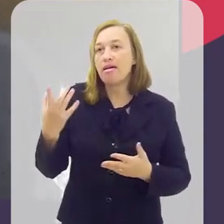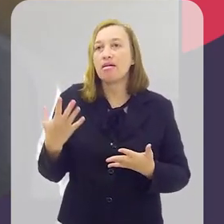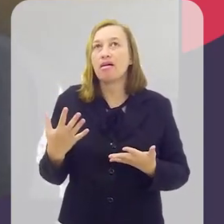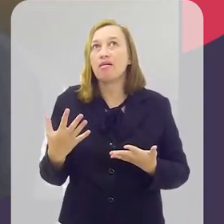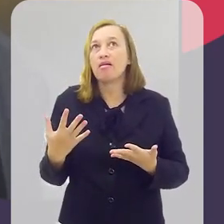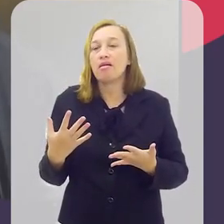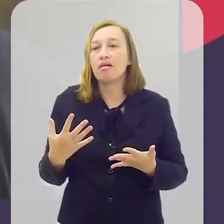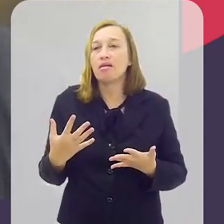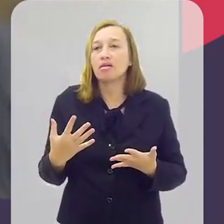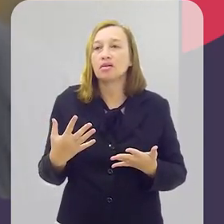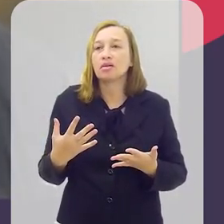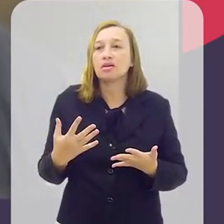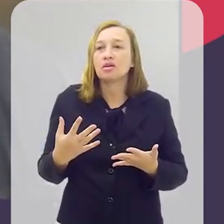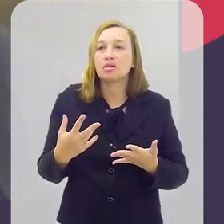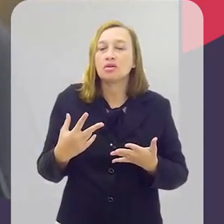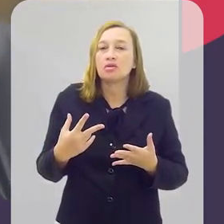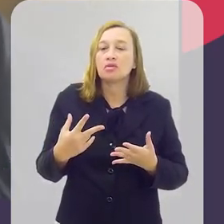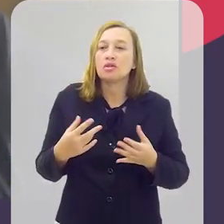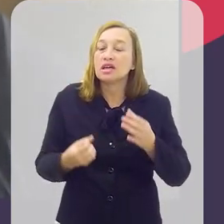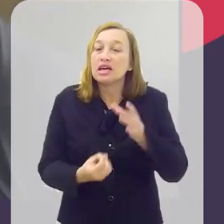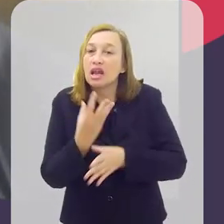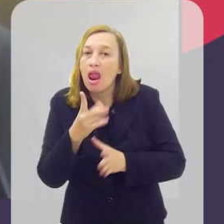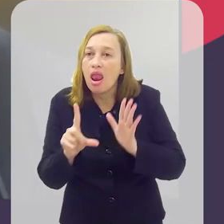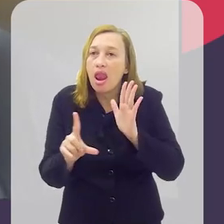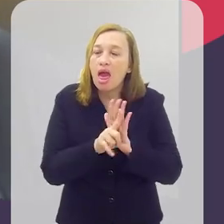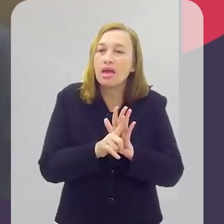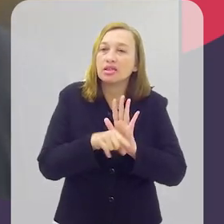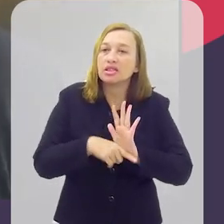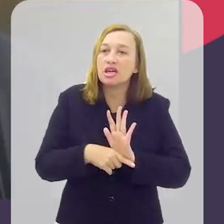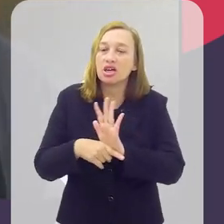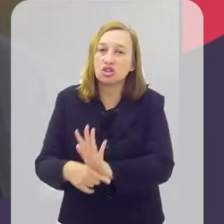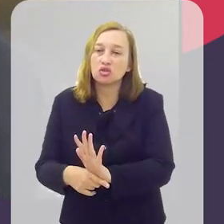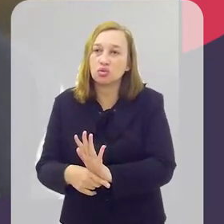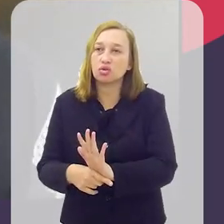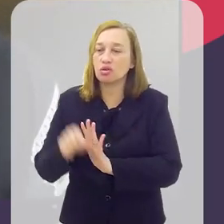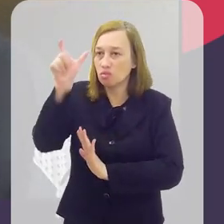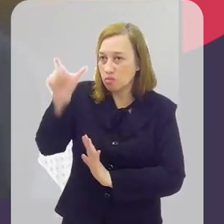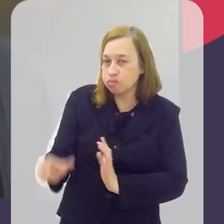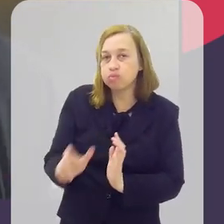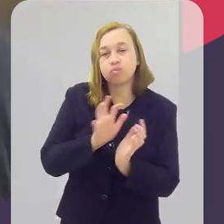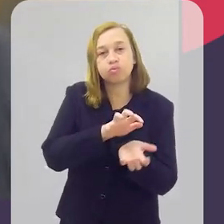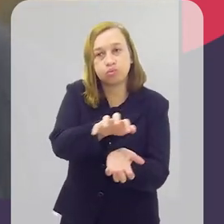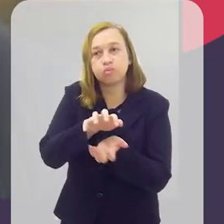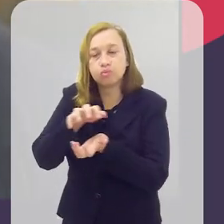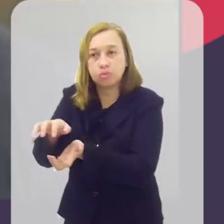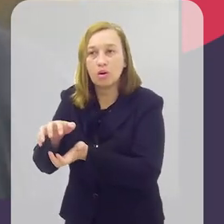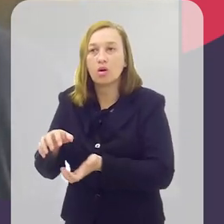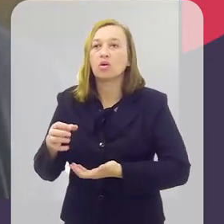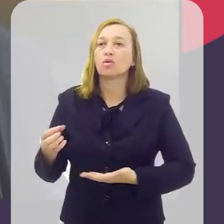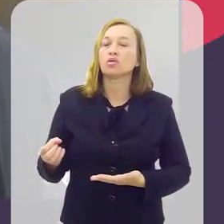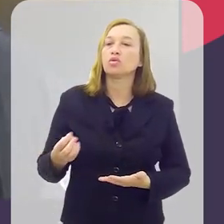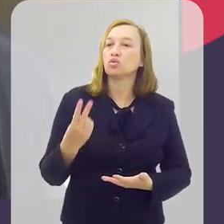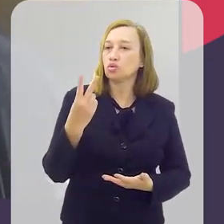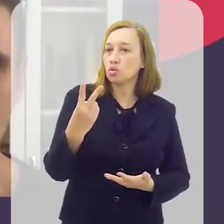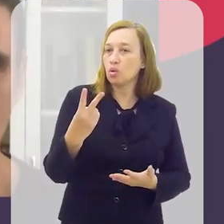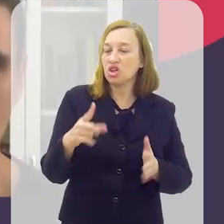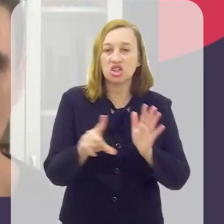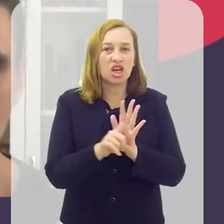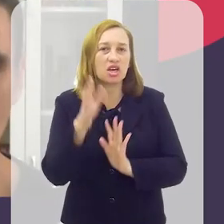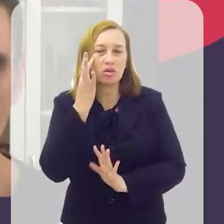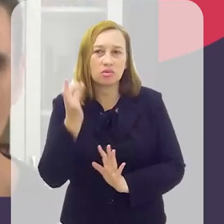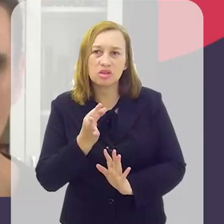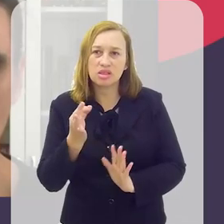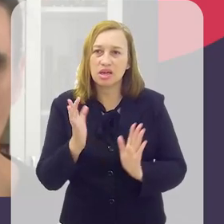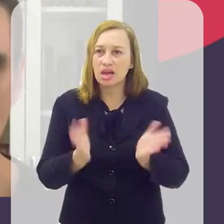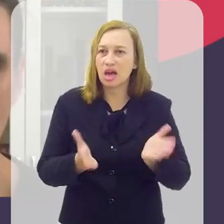forma, é tentar buscar leis que ajudem os entregadores. Recentemente, saíram duas leis que eu não vou